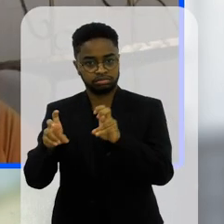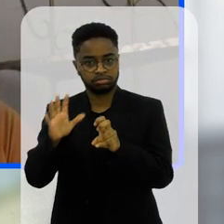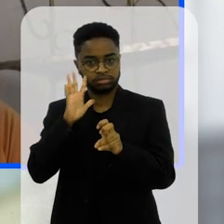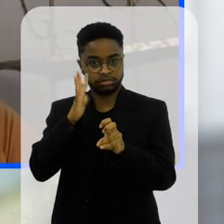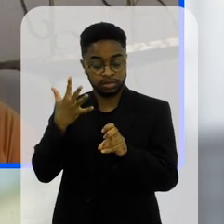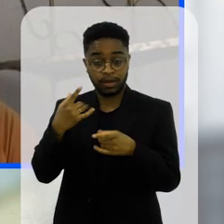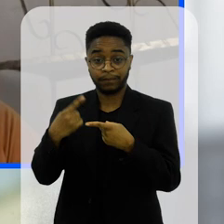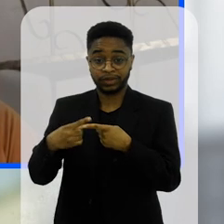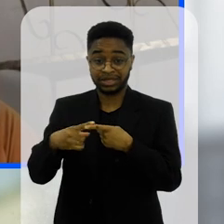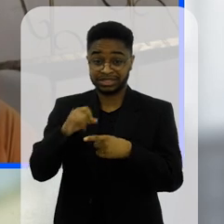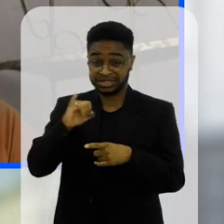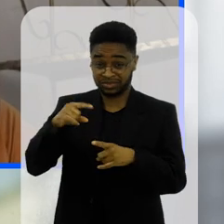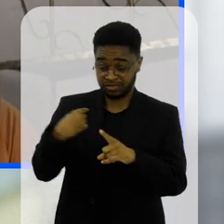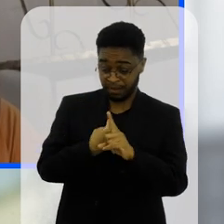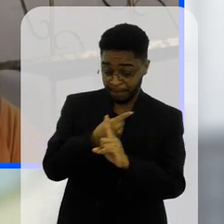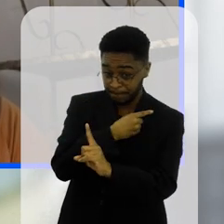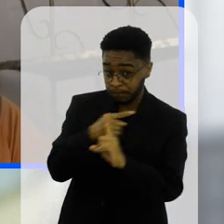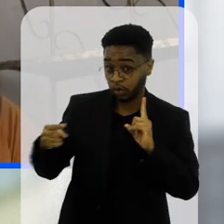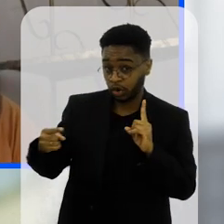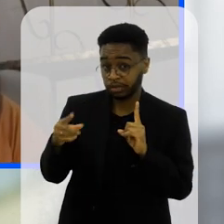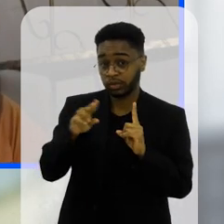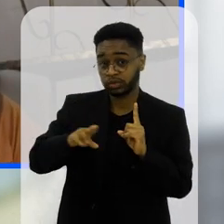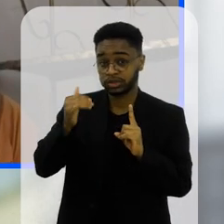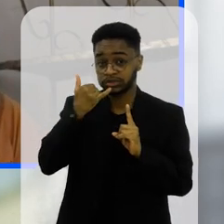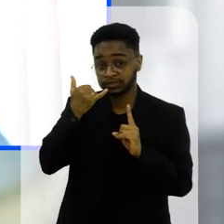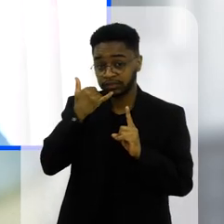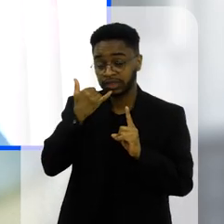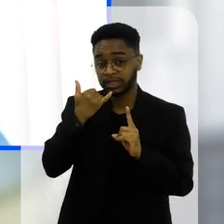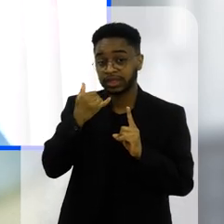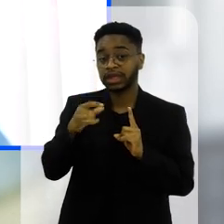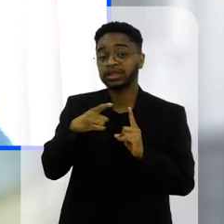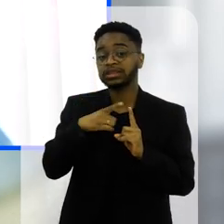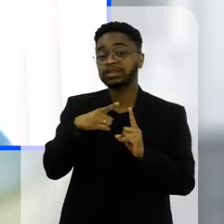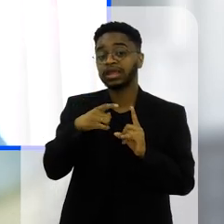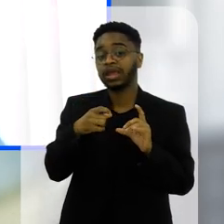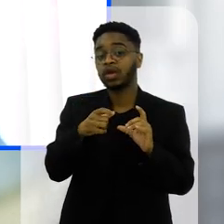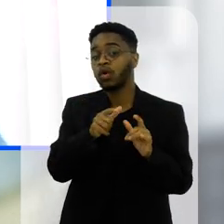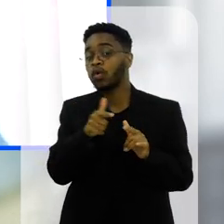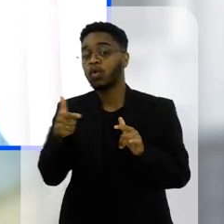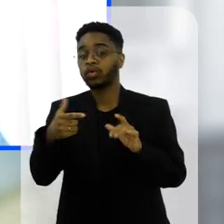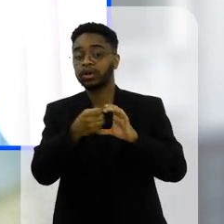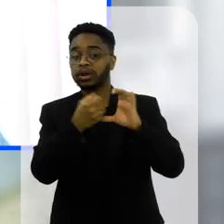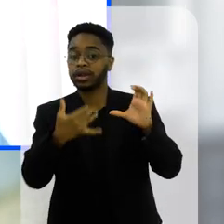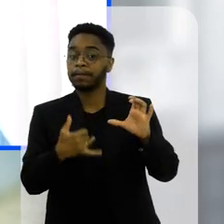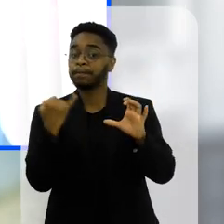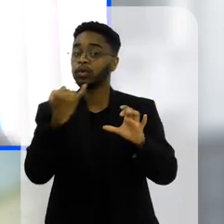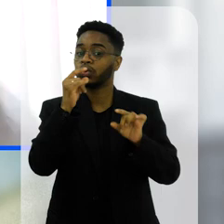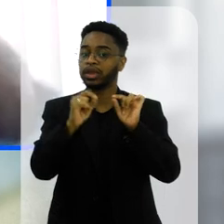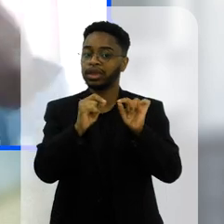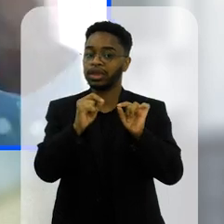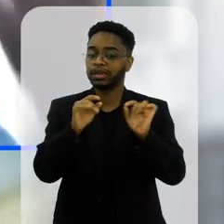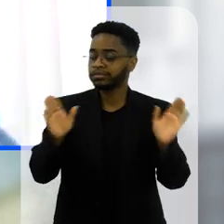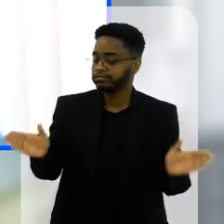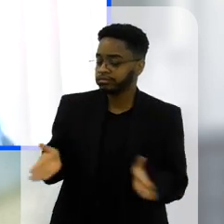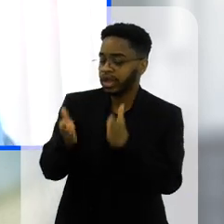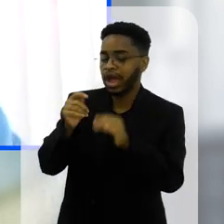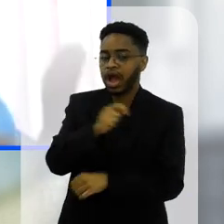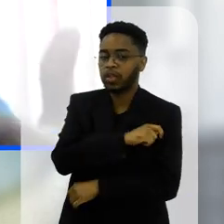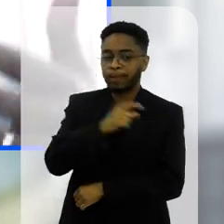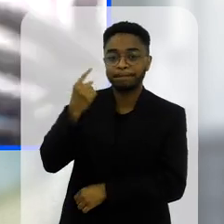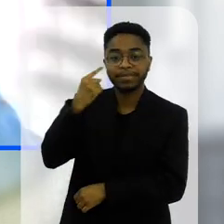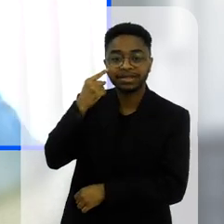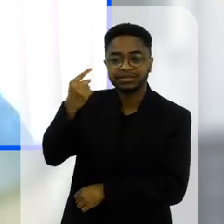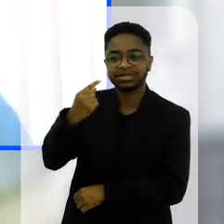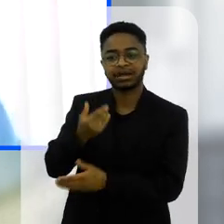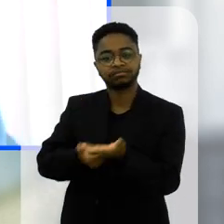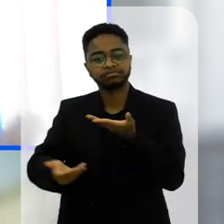quando a gente faz essa proibição a gente está dando vazão a outro aspecto que é fundamental na escola que é o aluno pensar criticamente